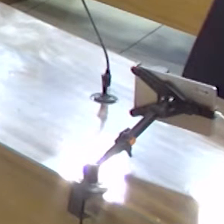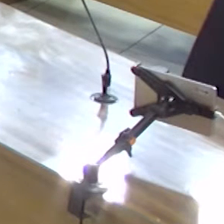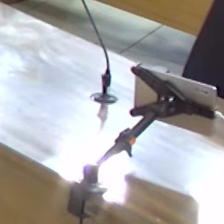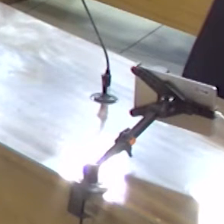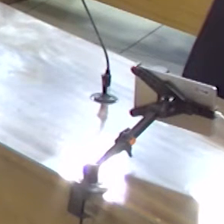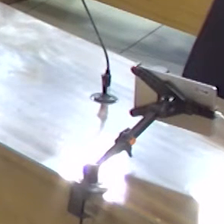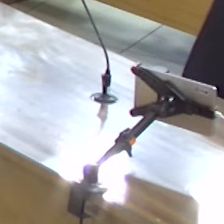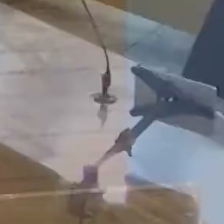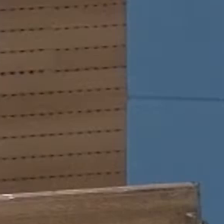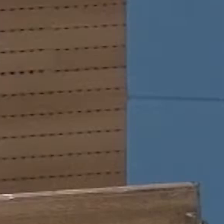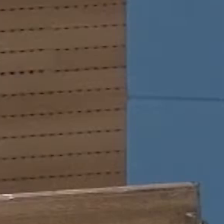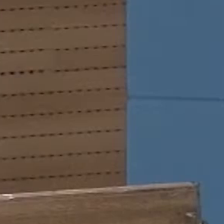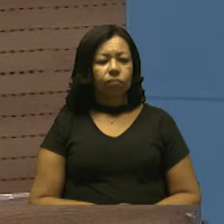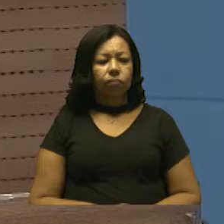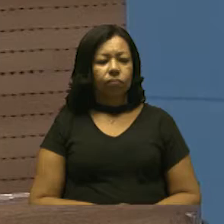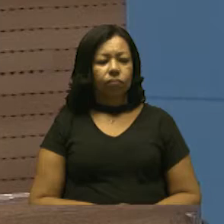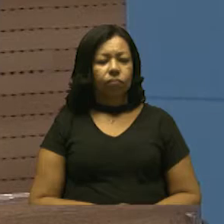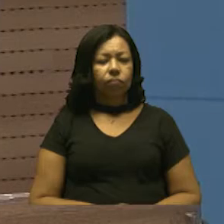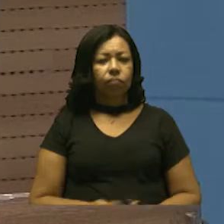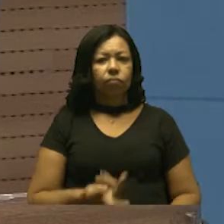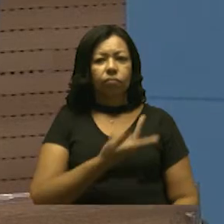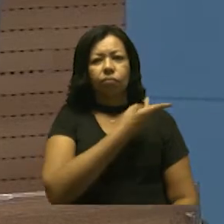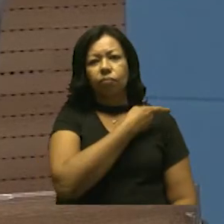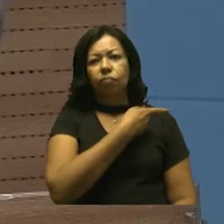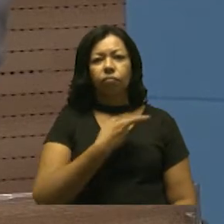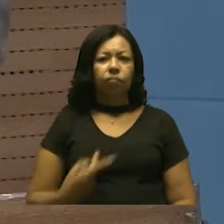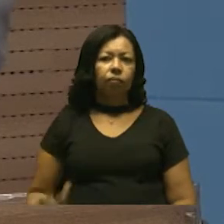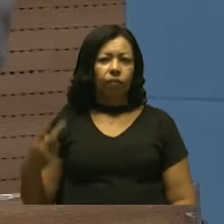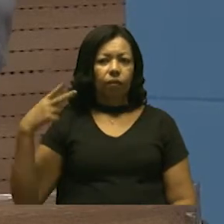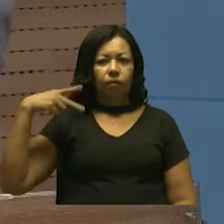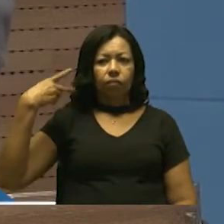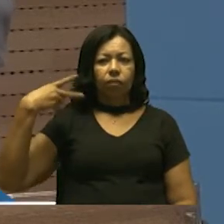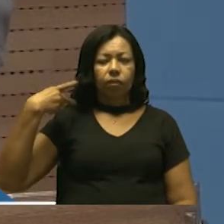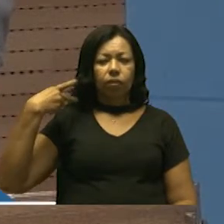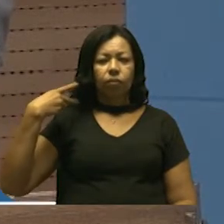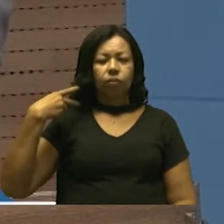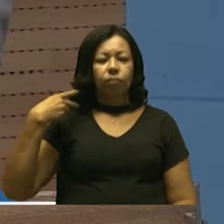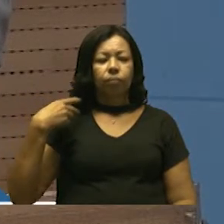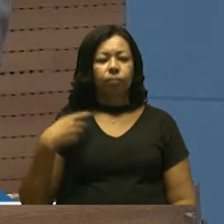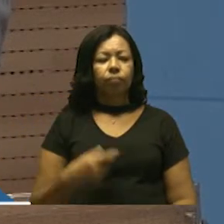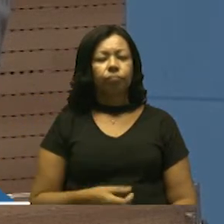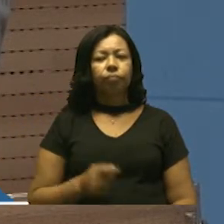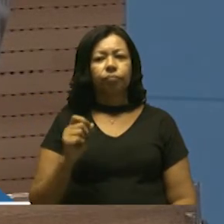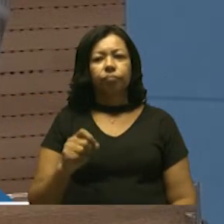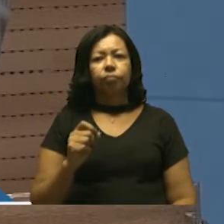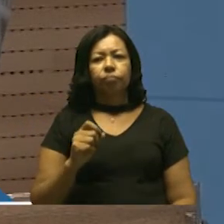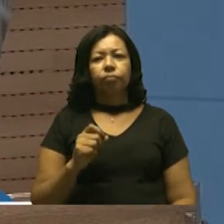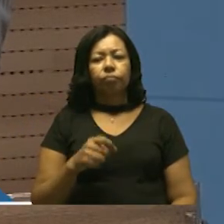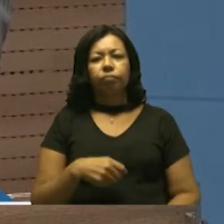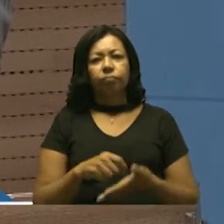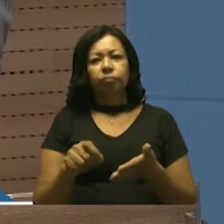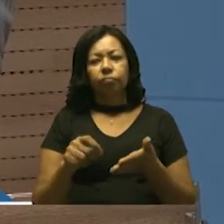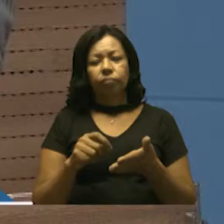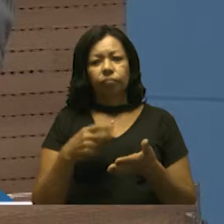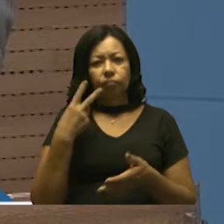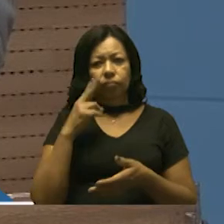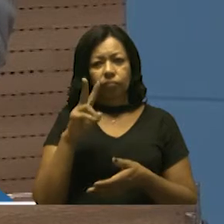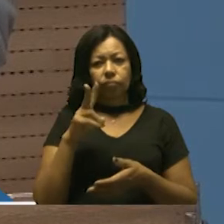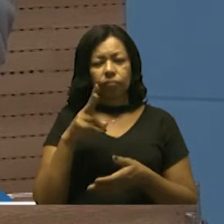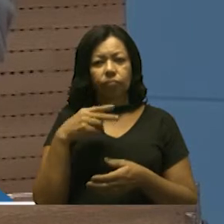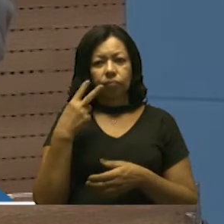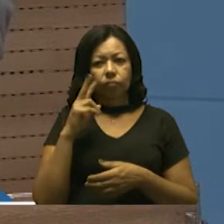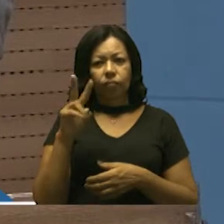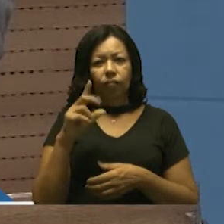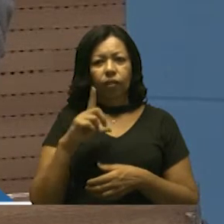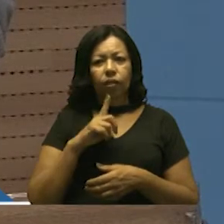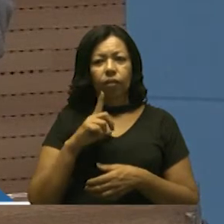Sr. Presidente, nobres pares, o vereador que esta subscreve, observado as disposições